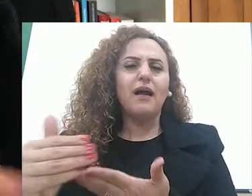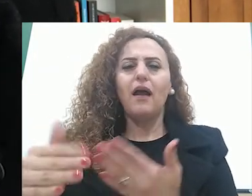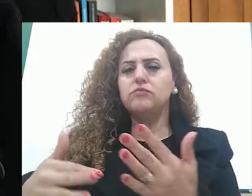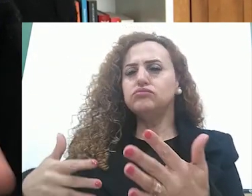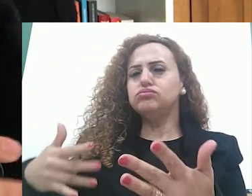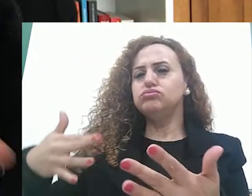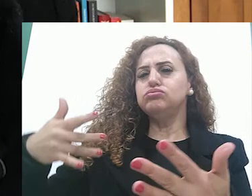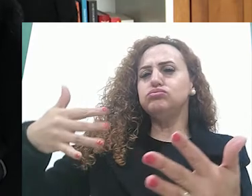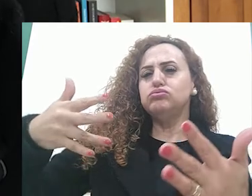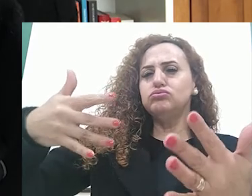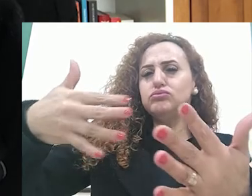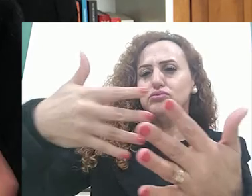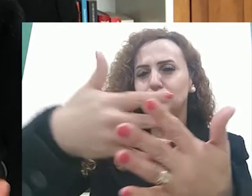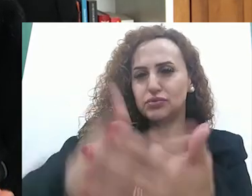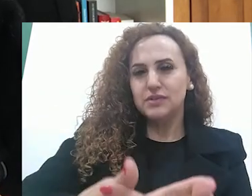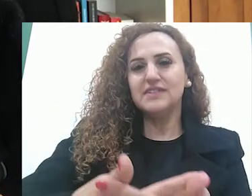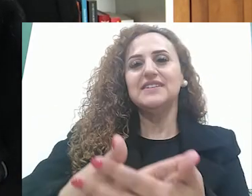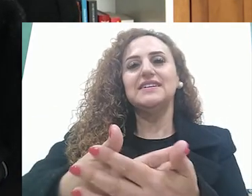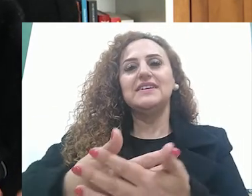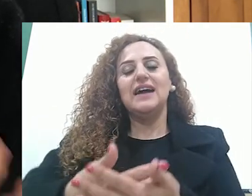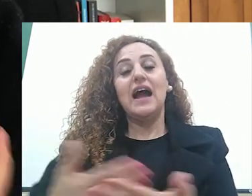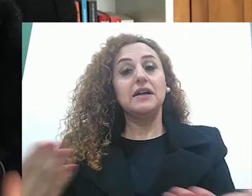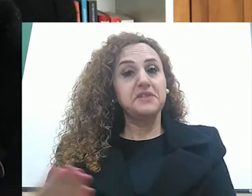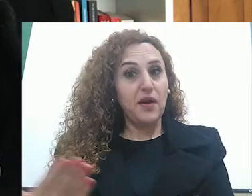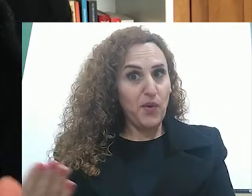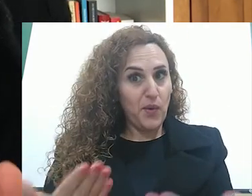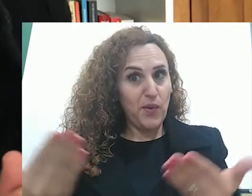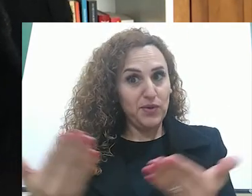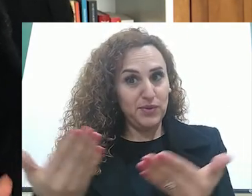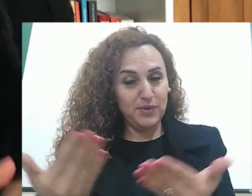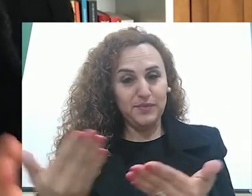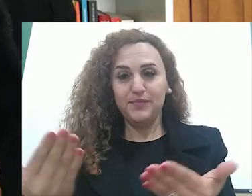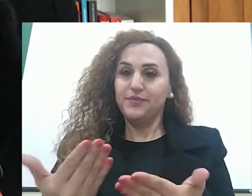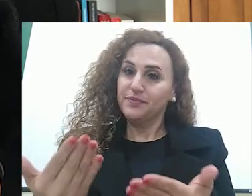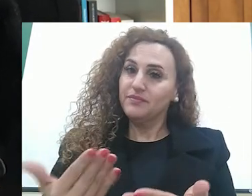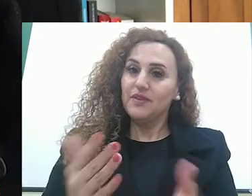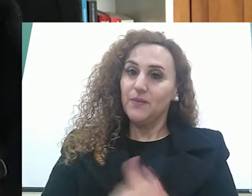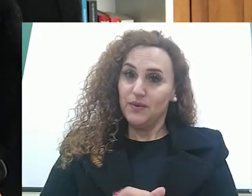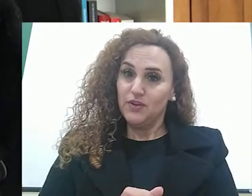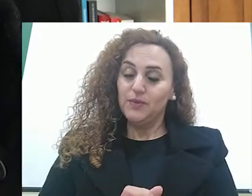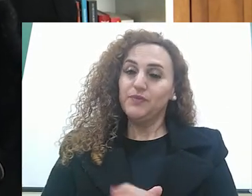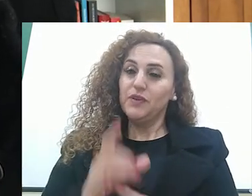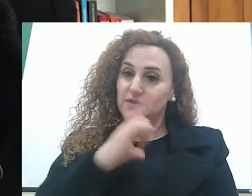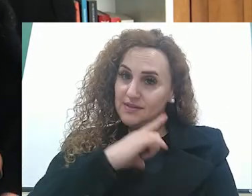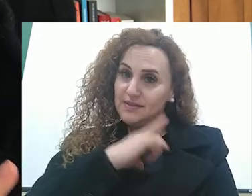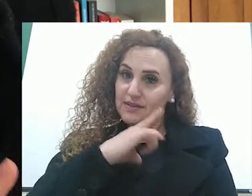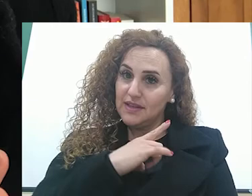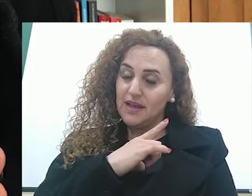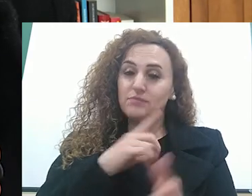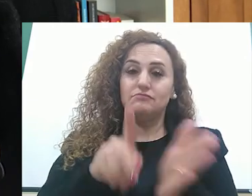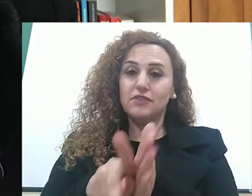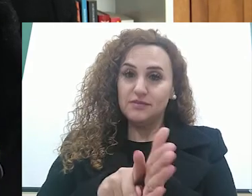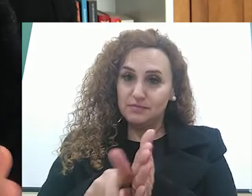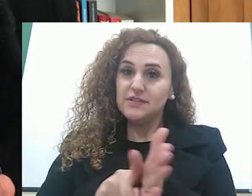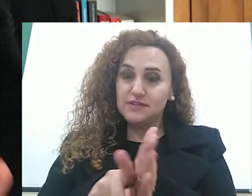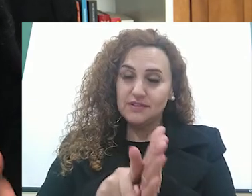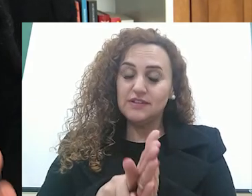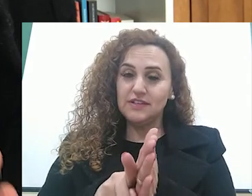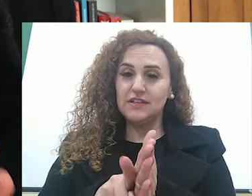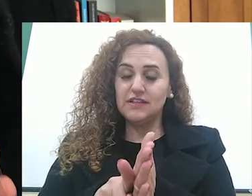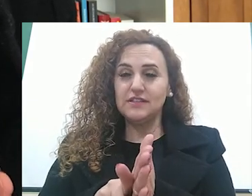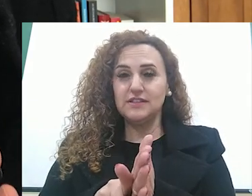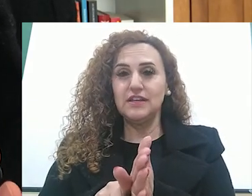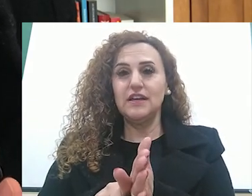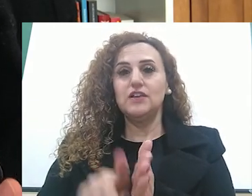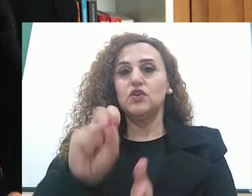e ele vai permanecer, né? Até os dias de hoje. Então, hoje, né? A gente tem lá uma pesquisa do